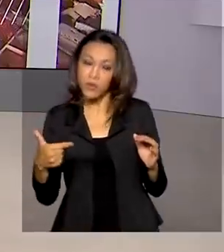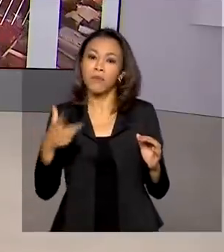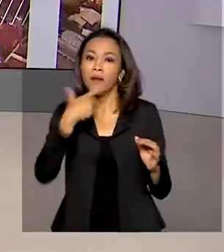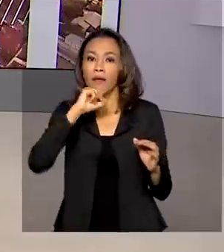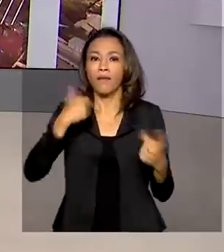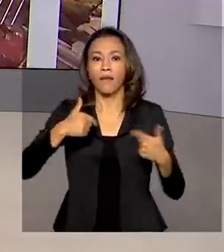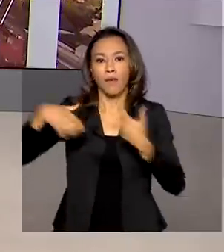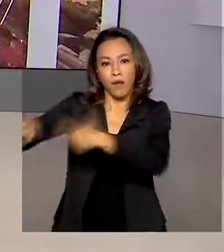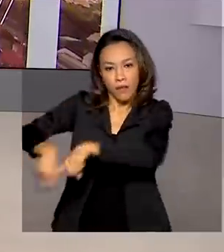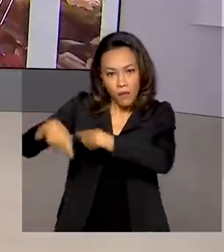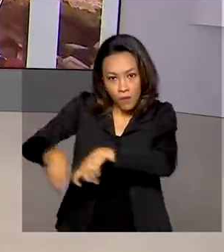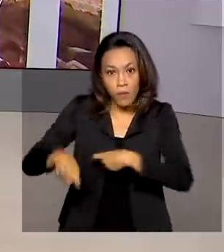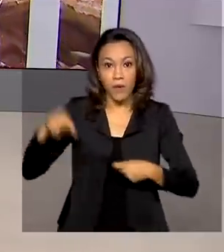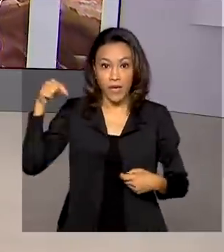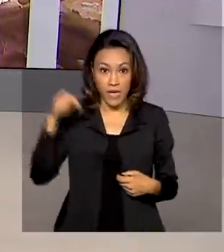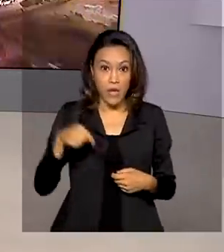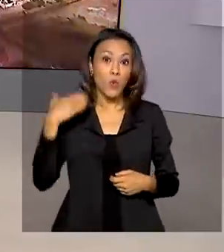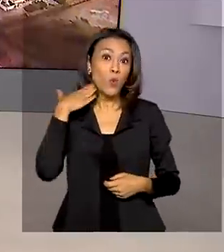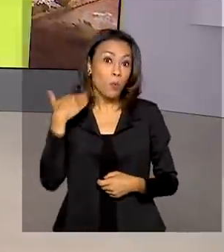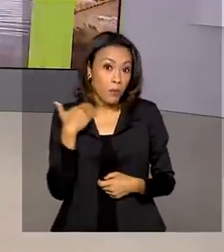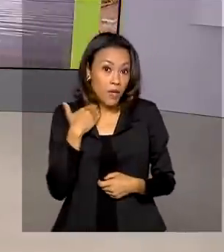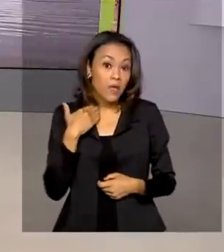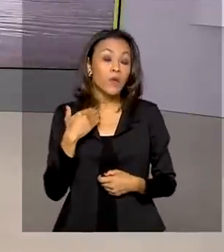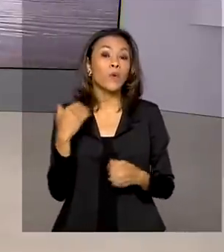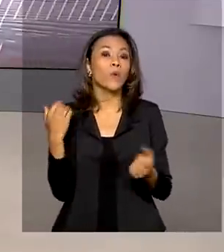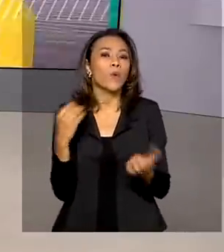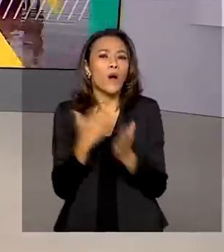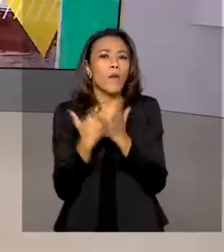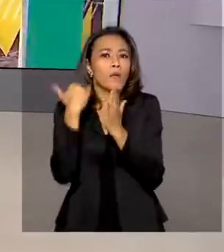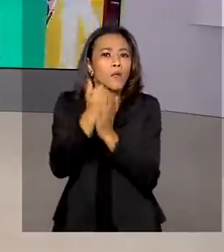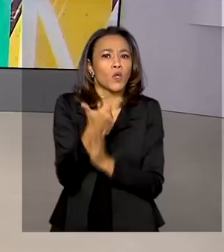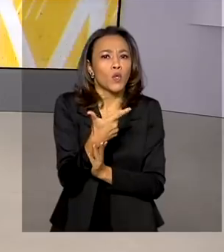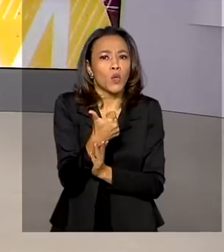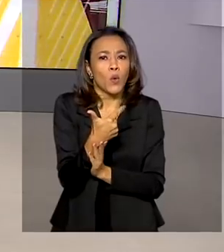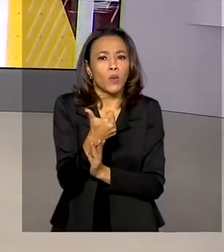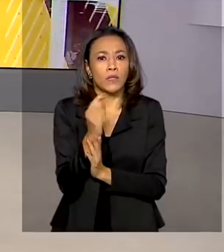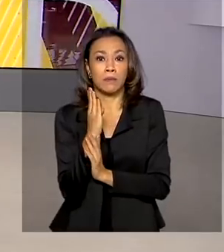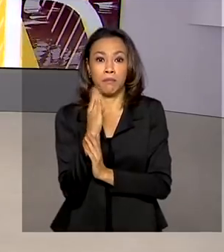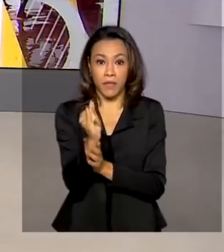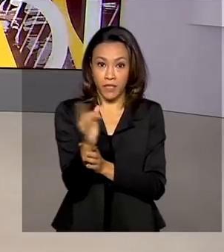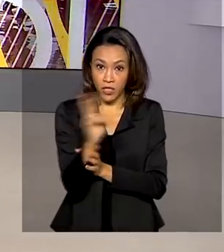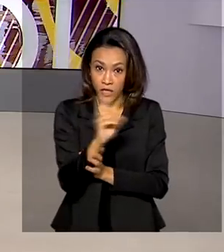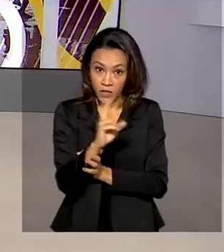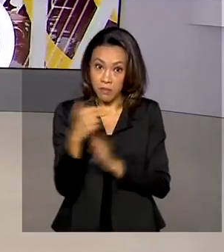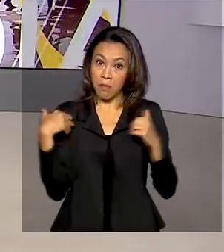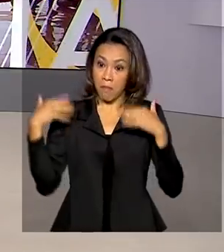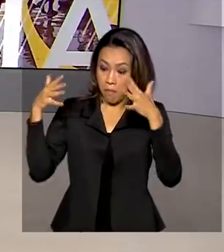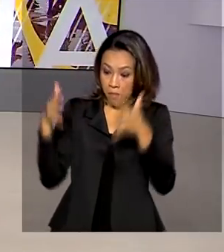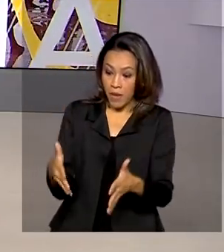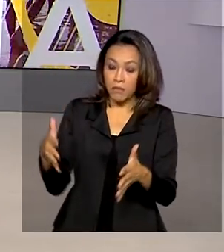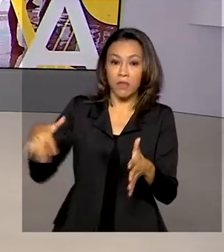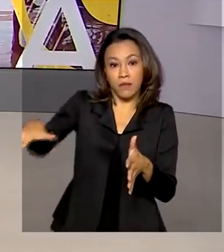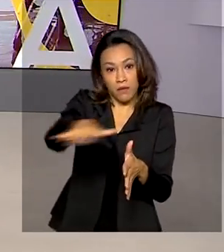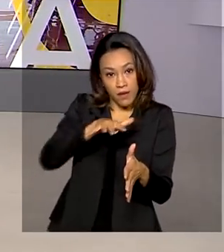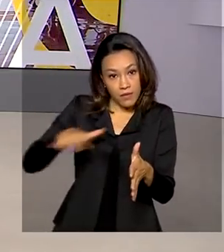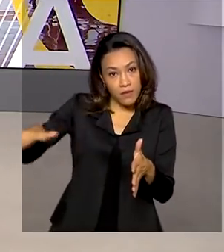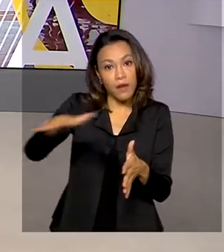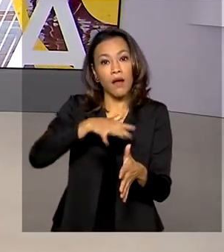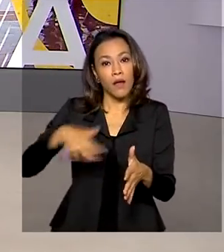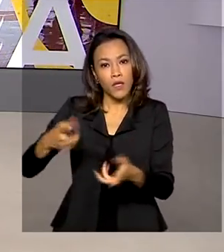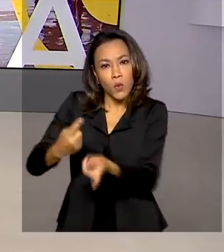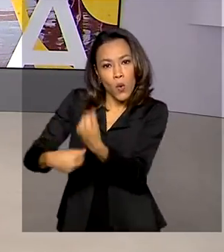o país. Com a ação, o banco ampliou para 12 bilhões de reais a participação em operações direcionadas ao